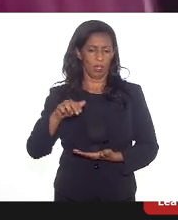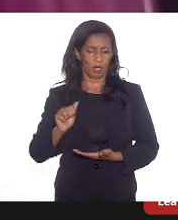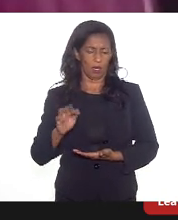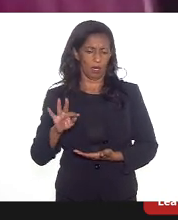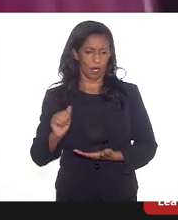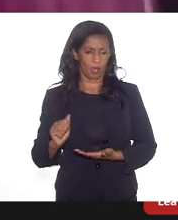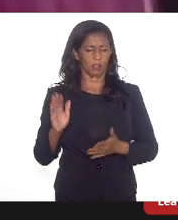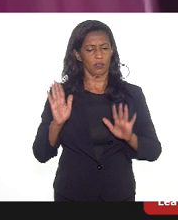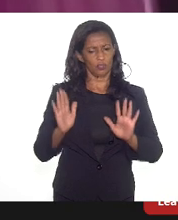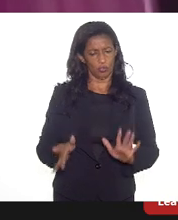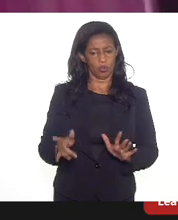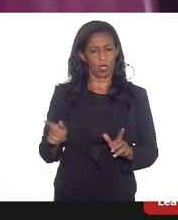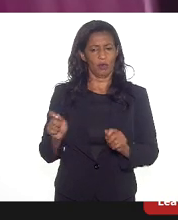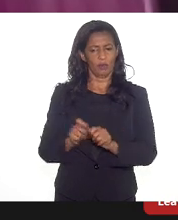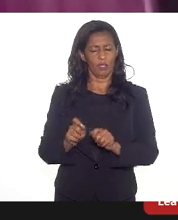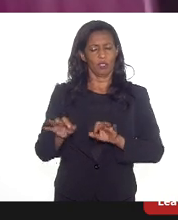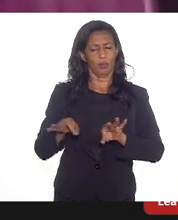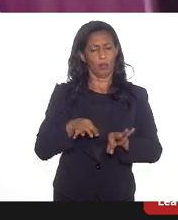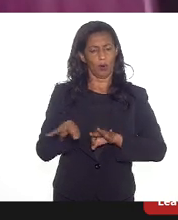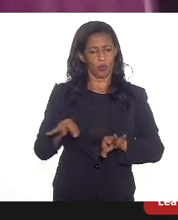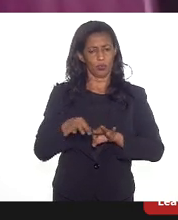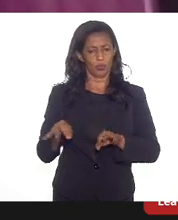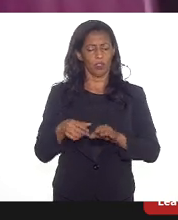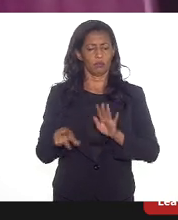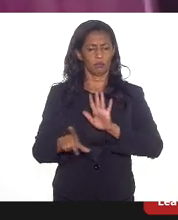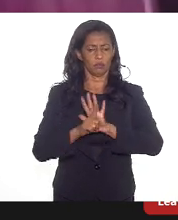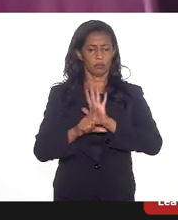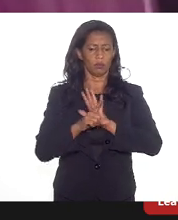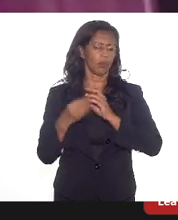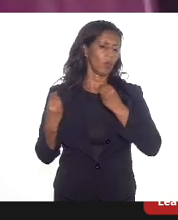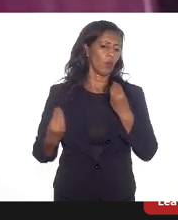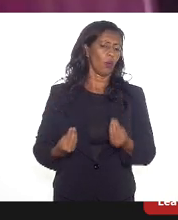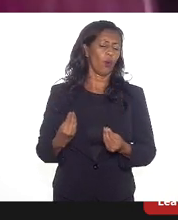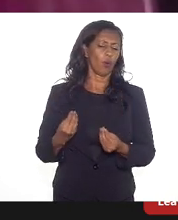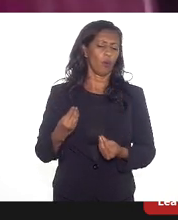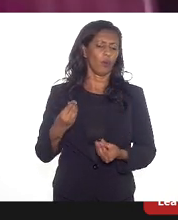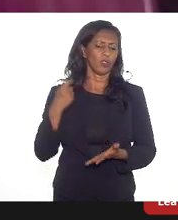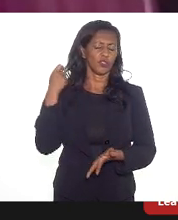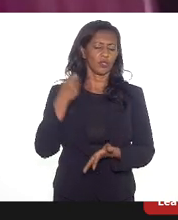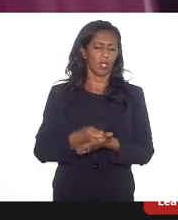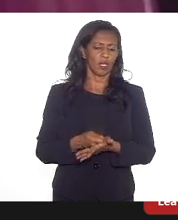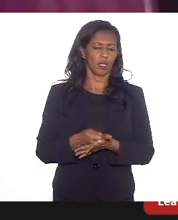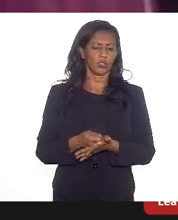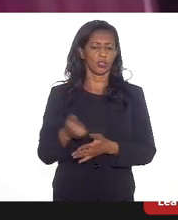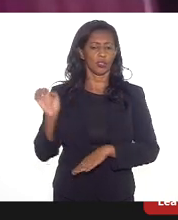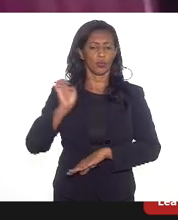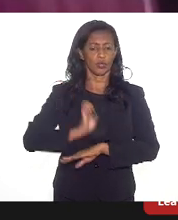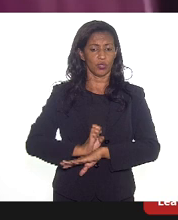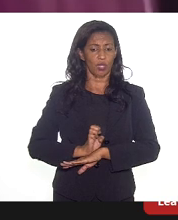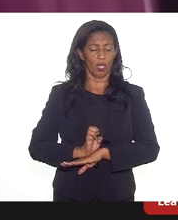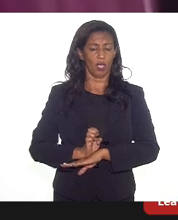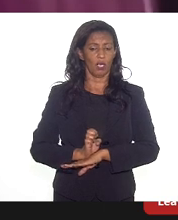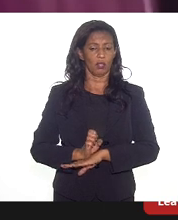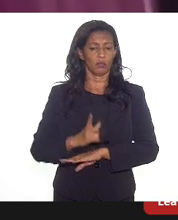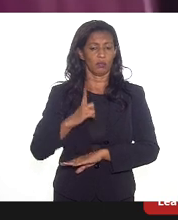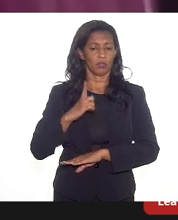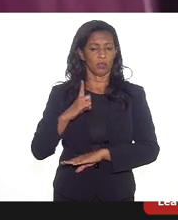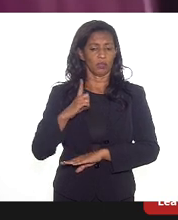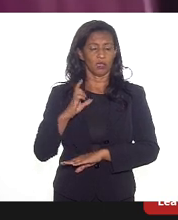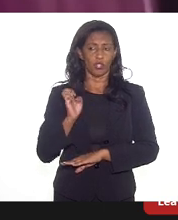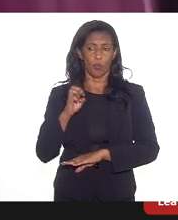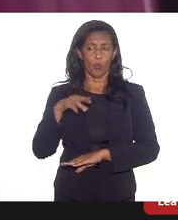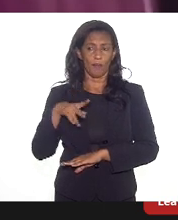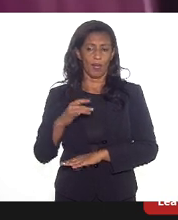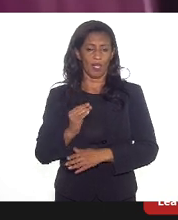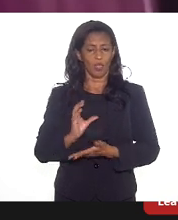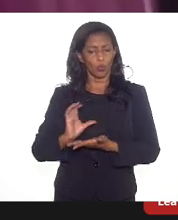belo projeto de lei, como é a gente conseguiria garantir com que o Estado pudesse ser o empregador de última instância